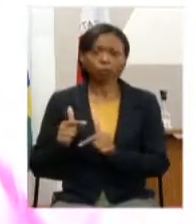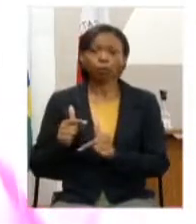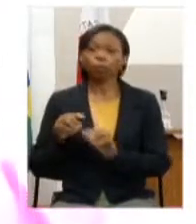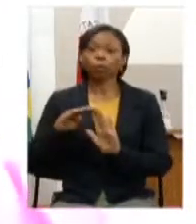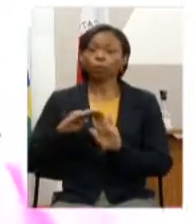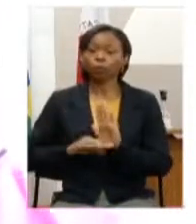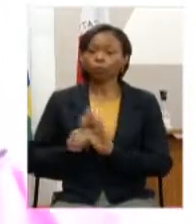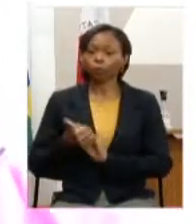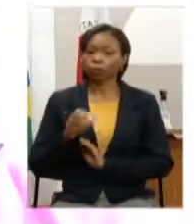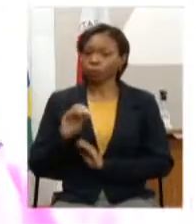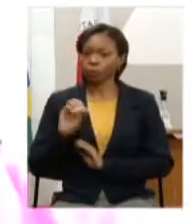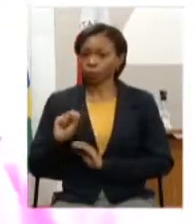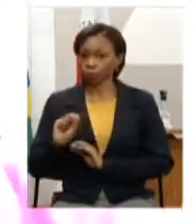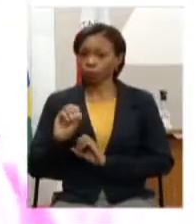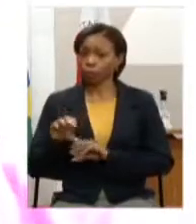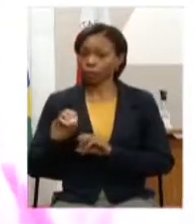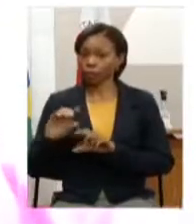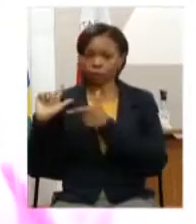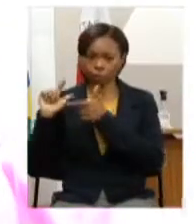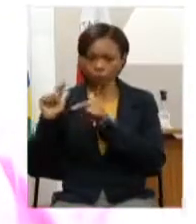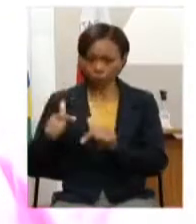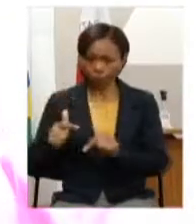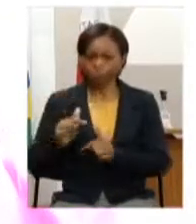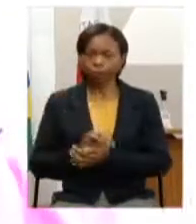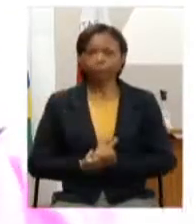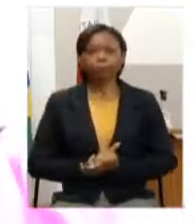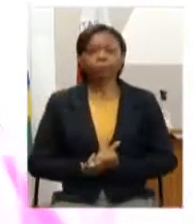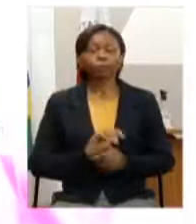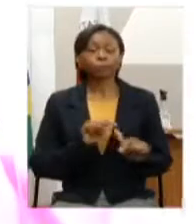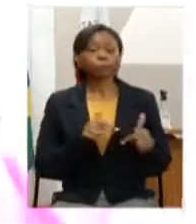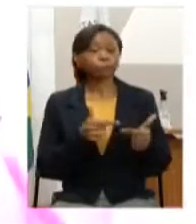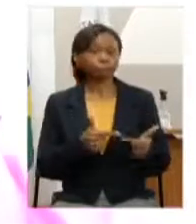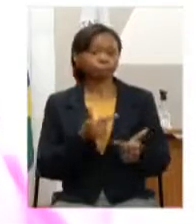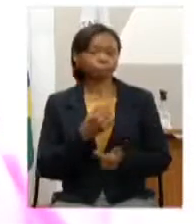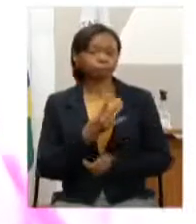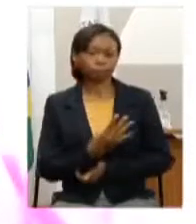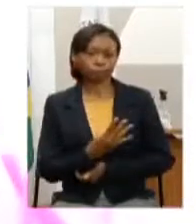educação profissional ação 43